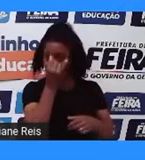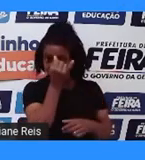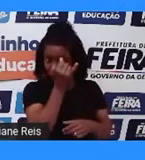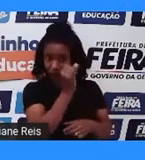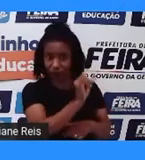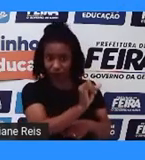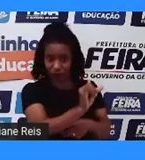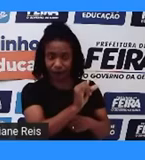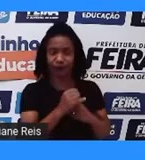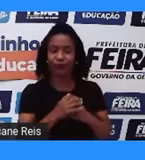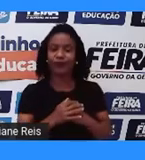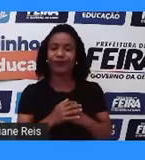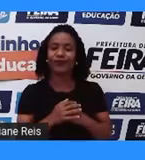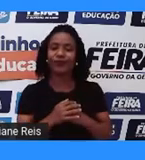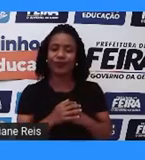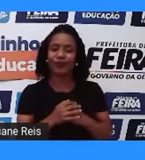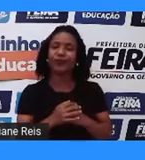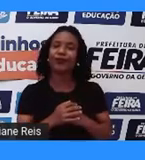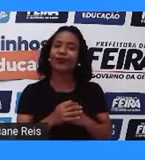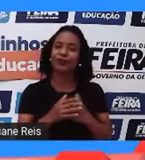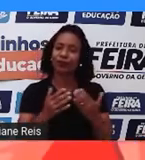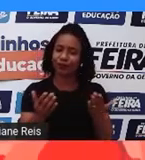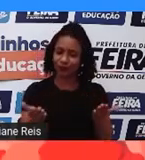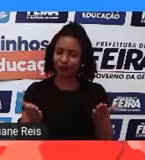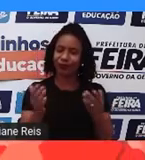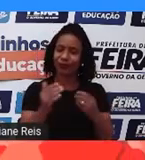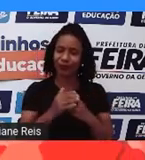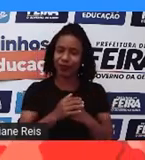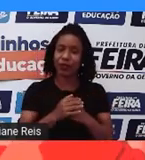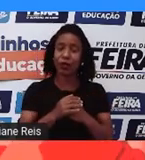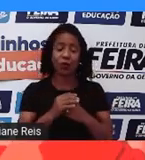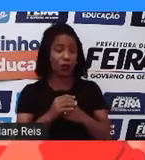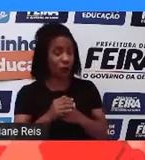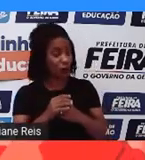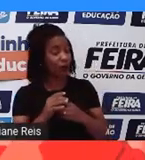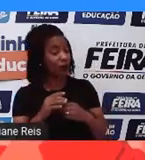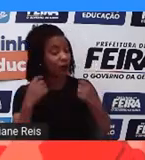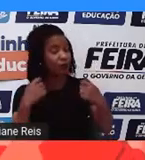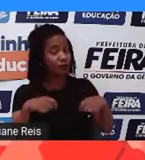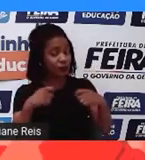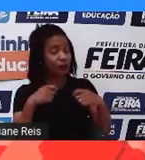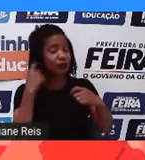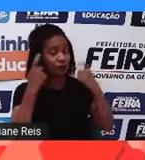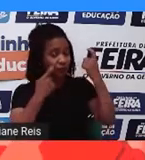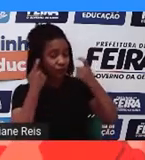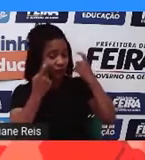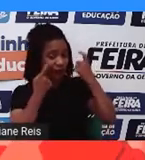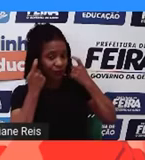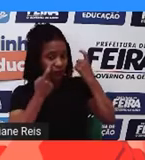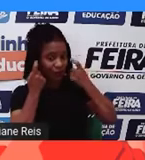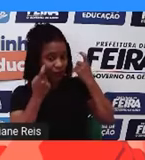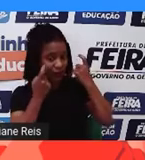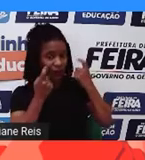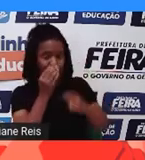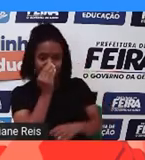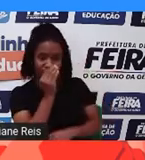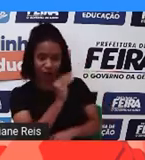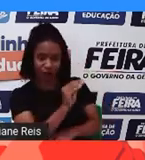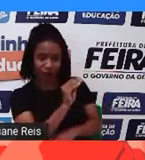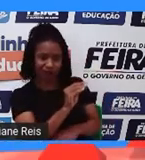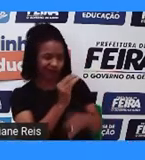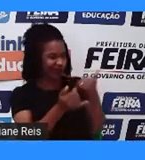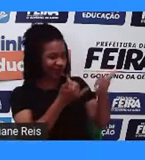Ou nós devemos, então, ficar preocupados com a situação e ignorar a peça e nos afastar da